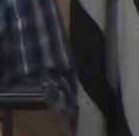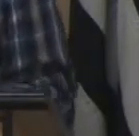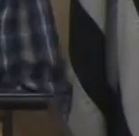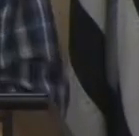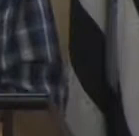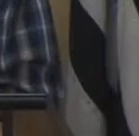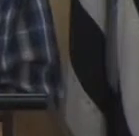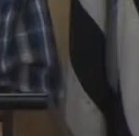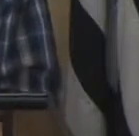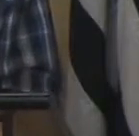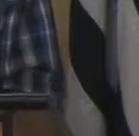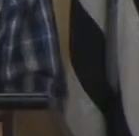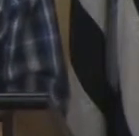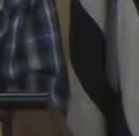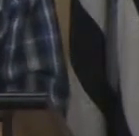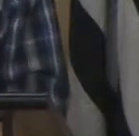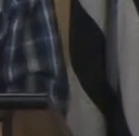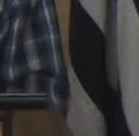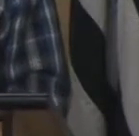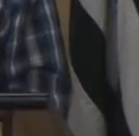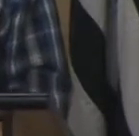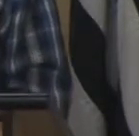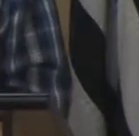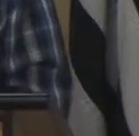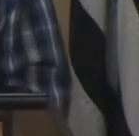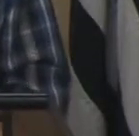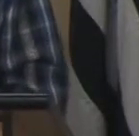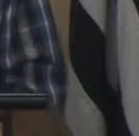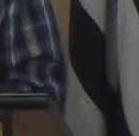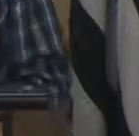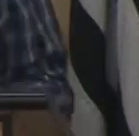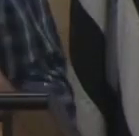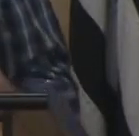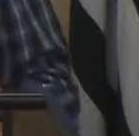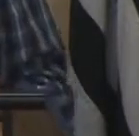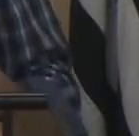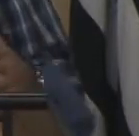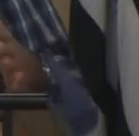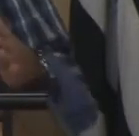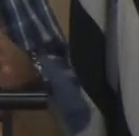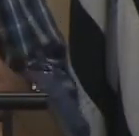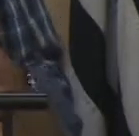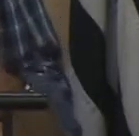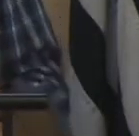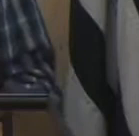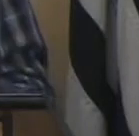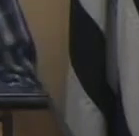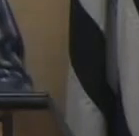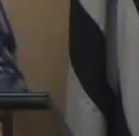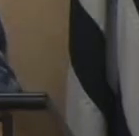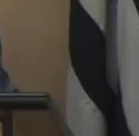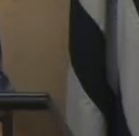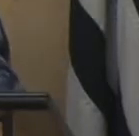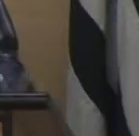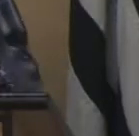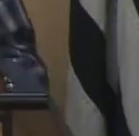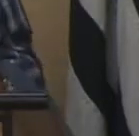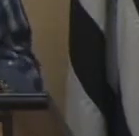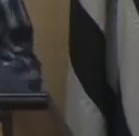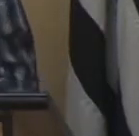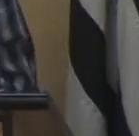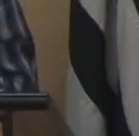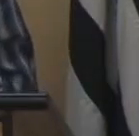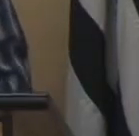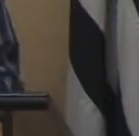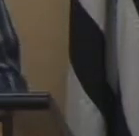para que a coisa não pare para que se continue então eu peço que os senhores pensem